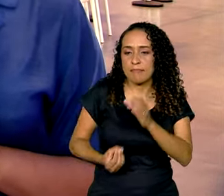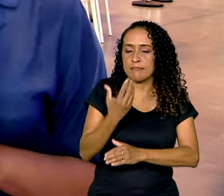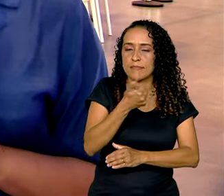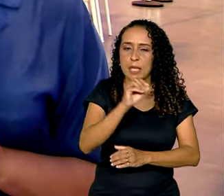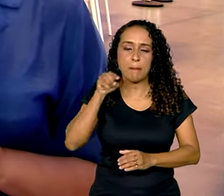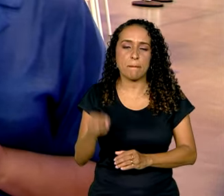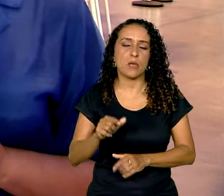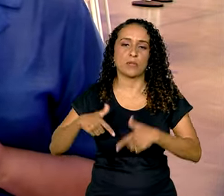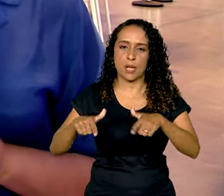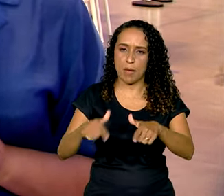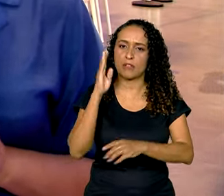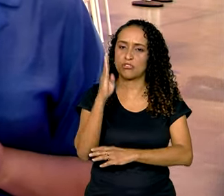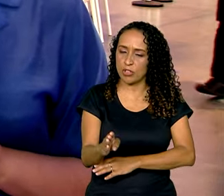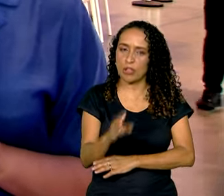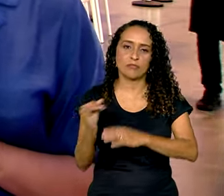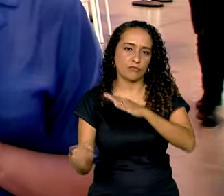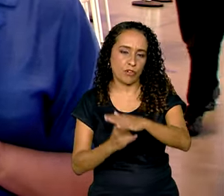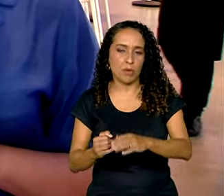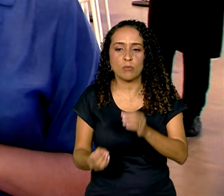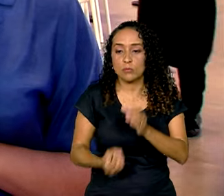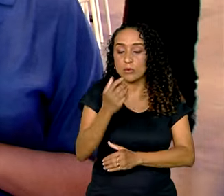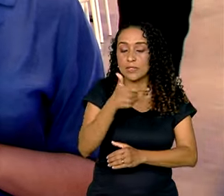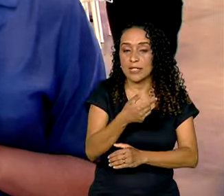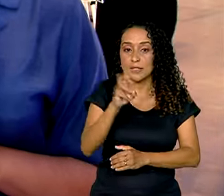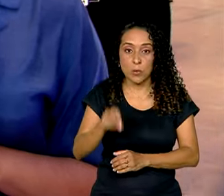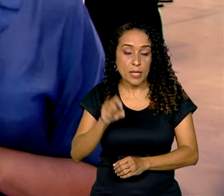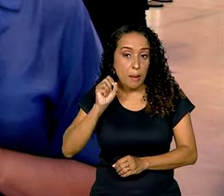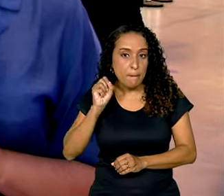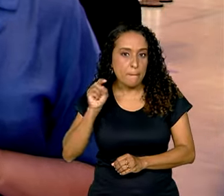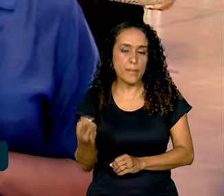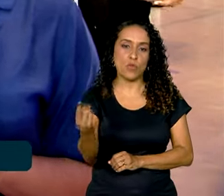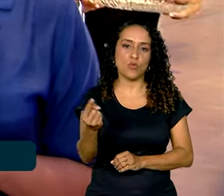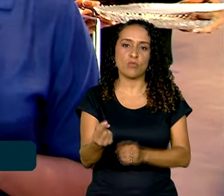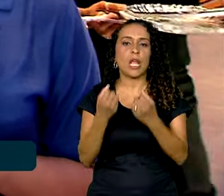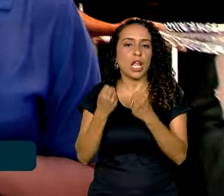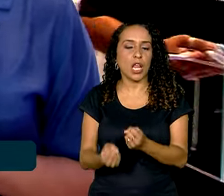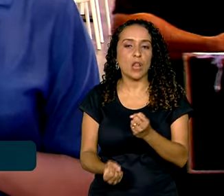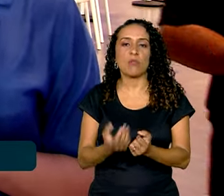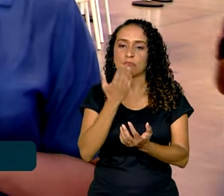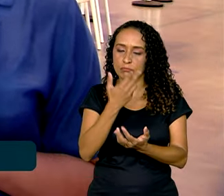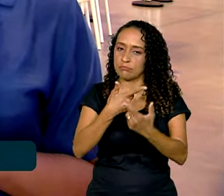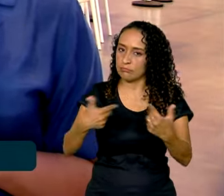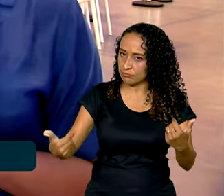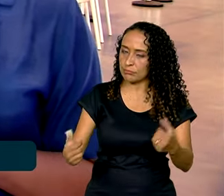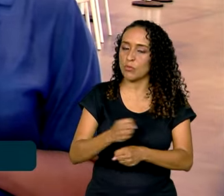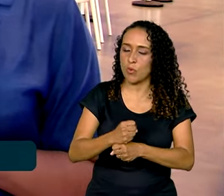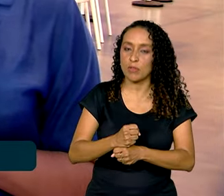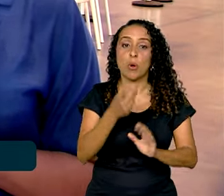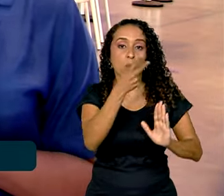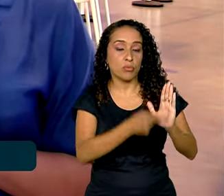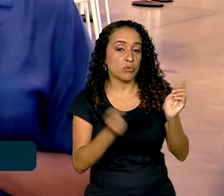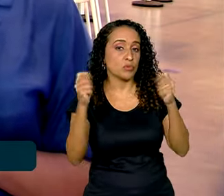diretos e indiretos e produza 350 mil toneladas de alimentos por ano. Com o projeto, será